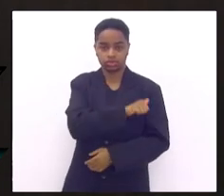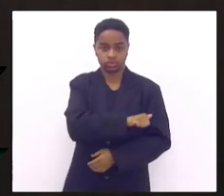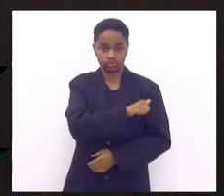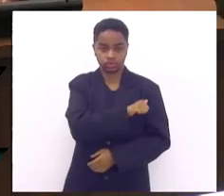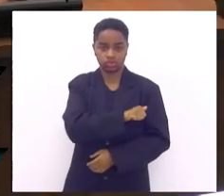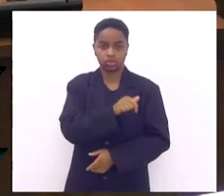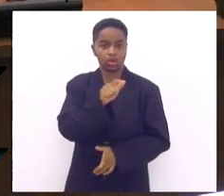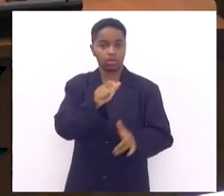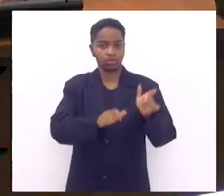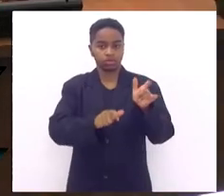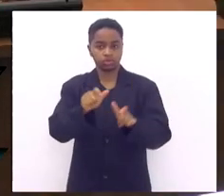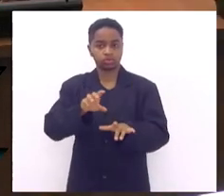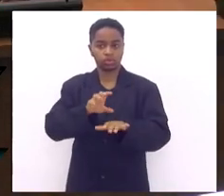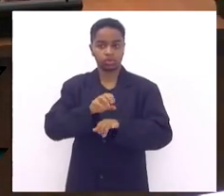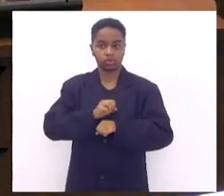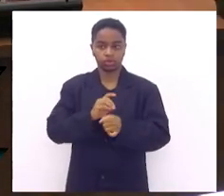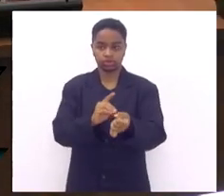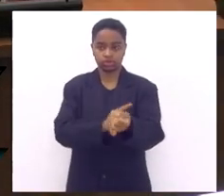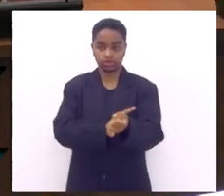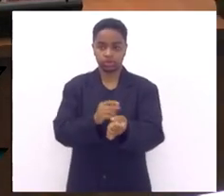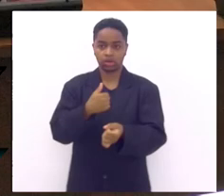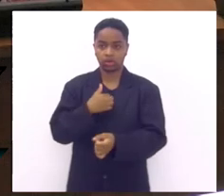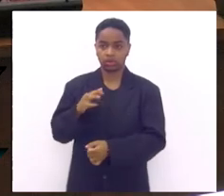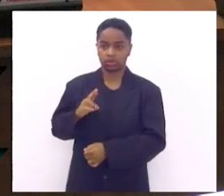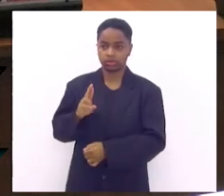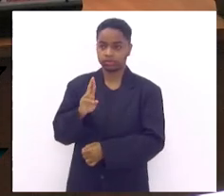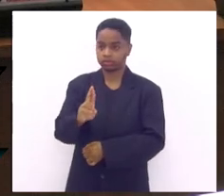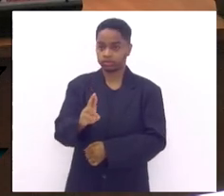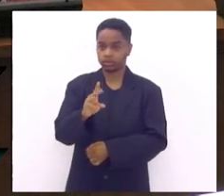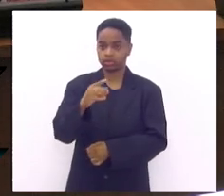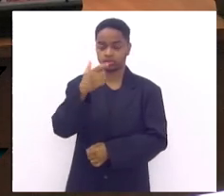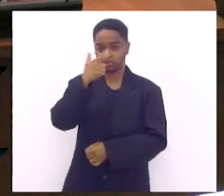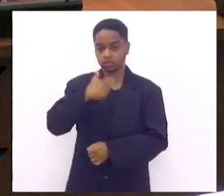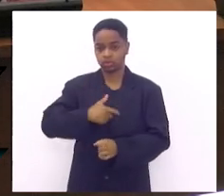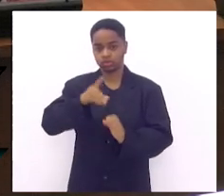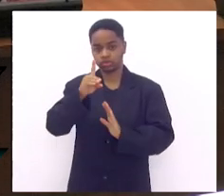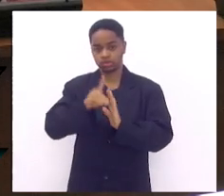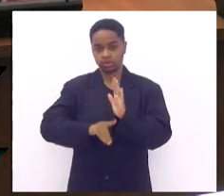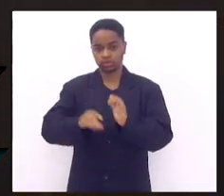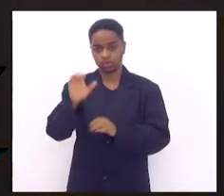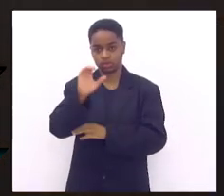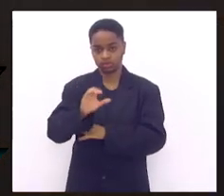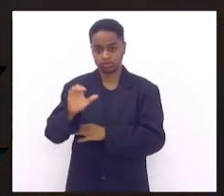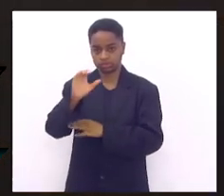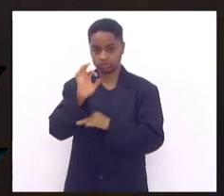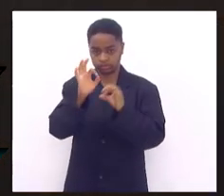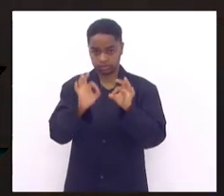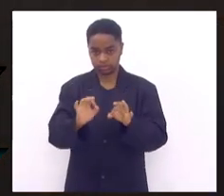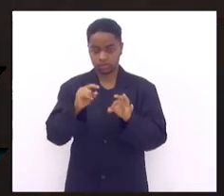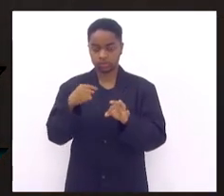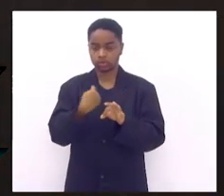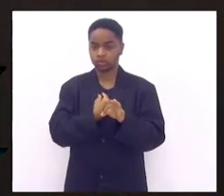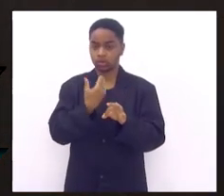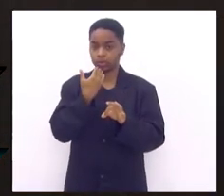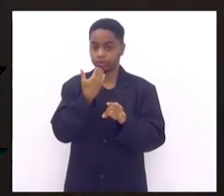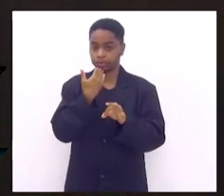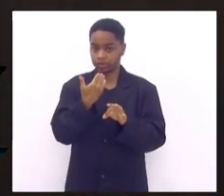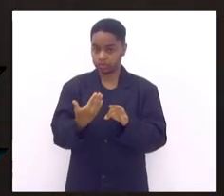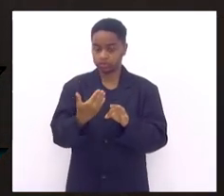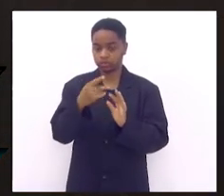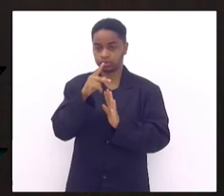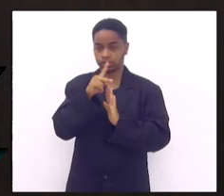represento como diretor científico tá nós pedimos aqui um